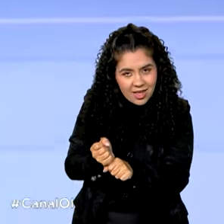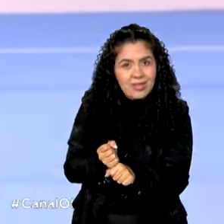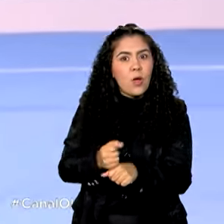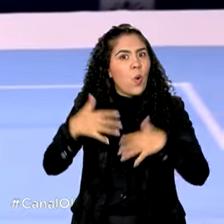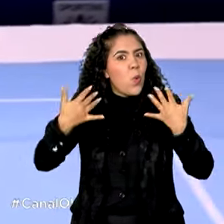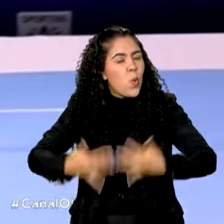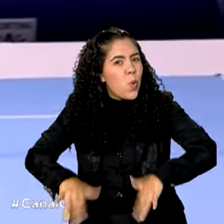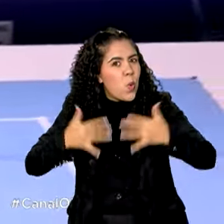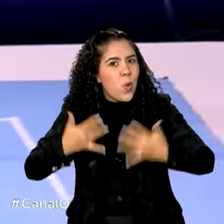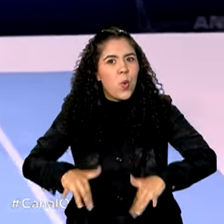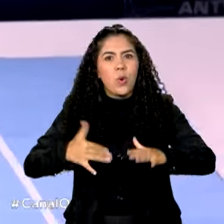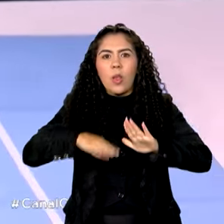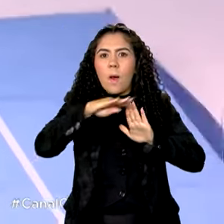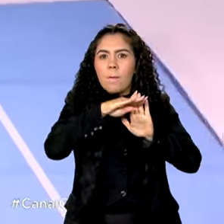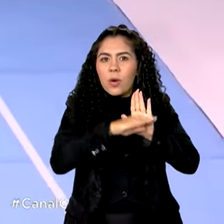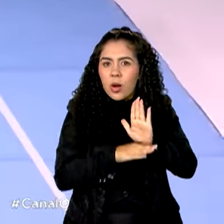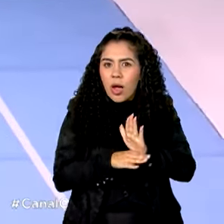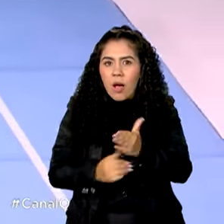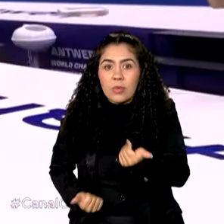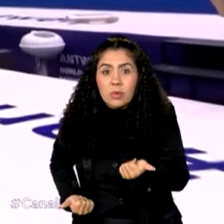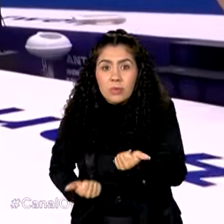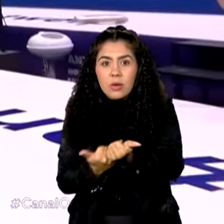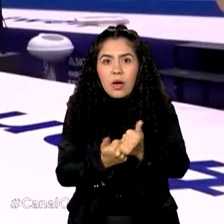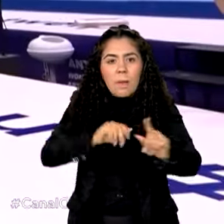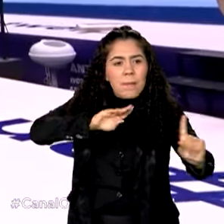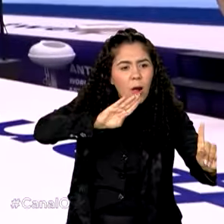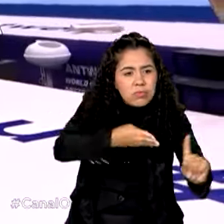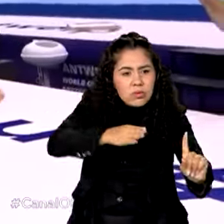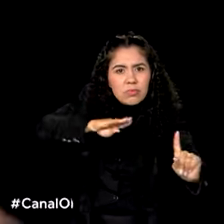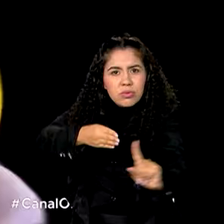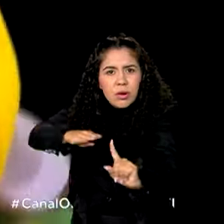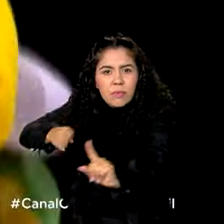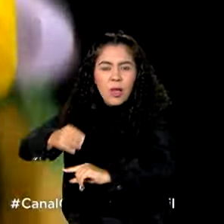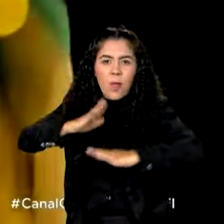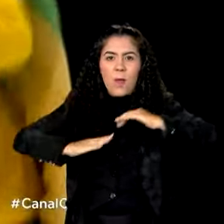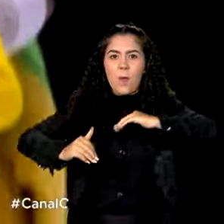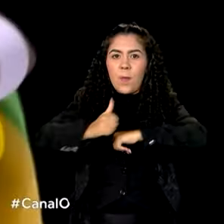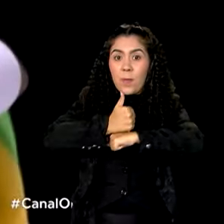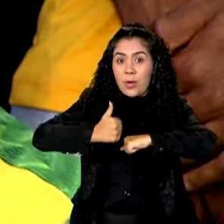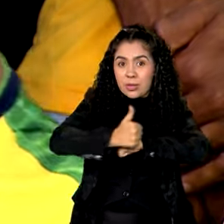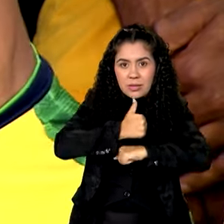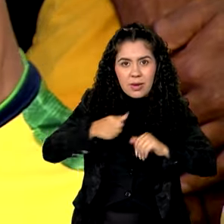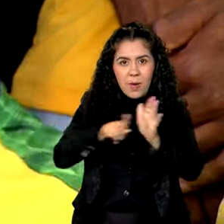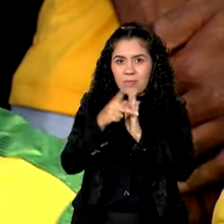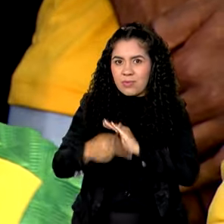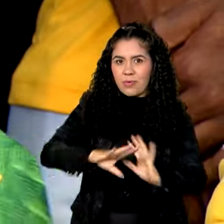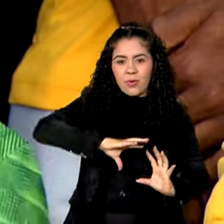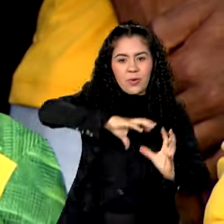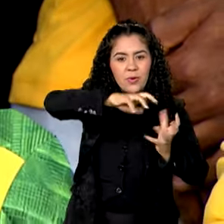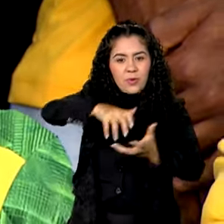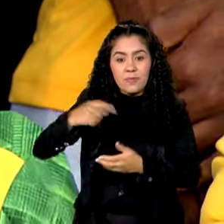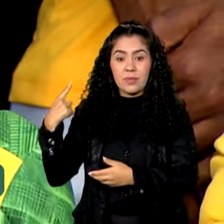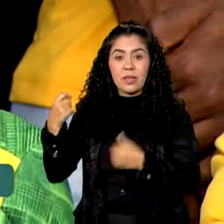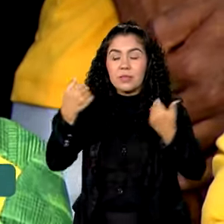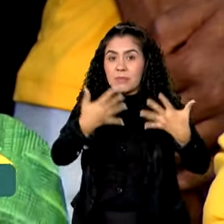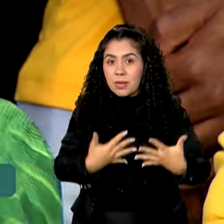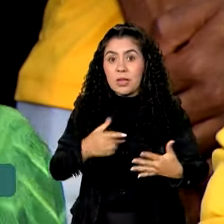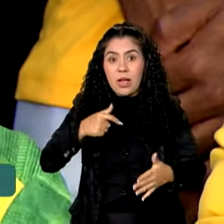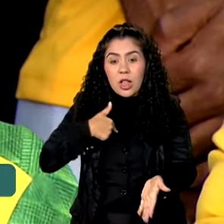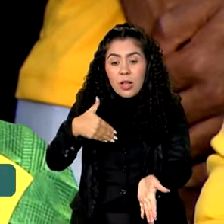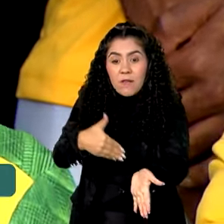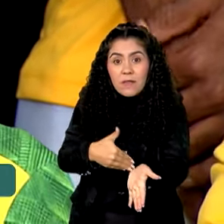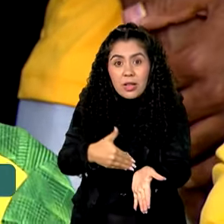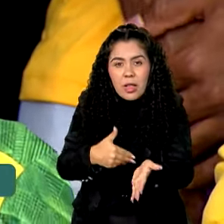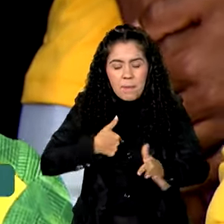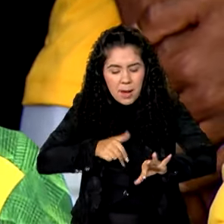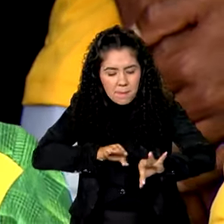maior programa de patrocínio individual de esportistas do planeta. Eu estou aí na reta final também da preparação